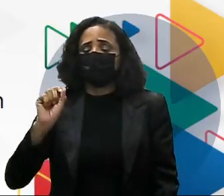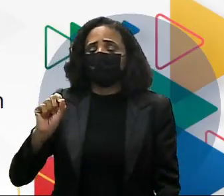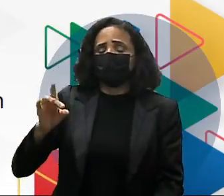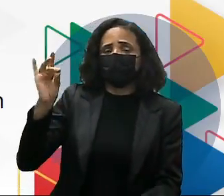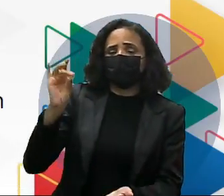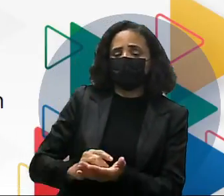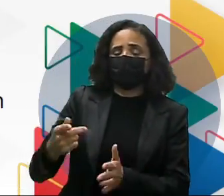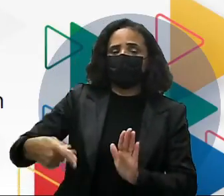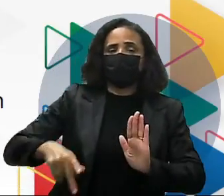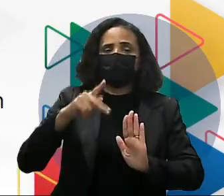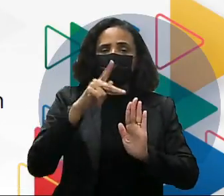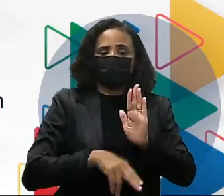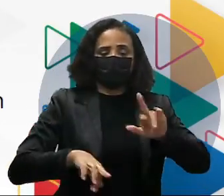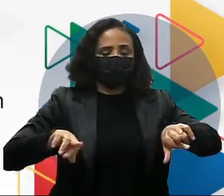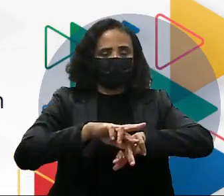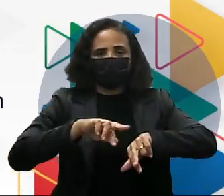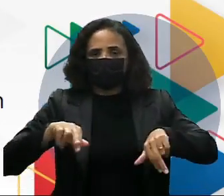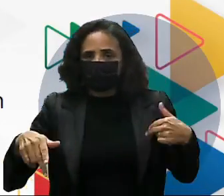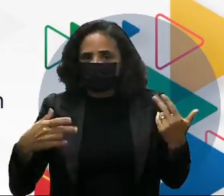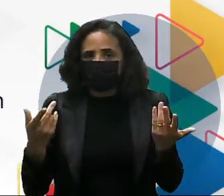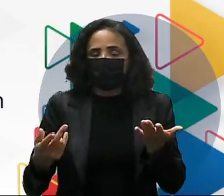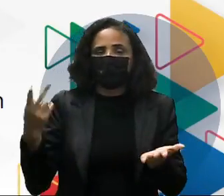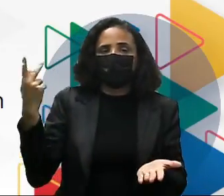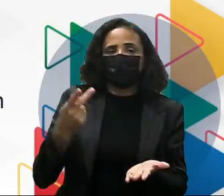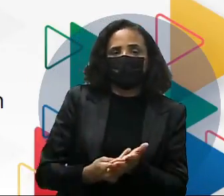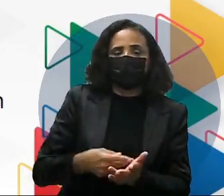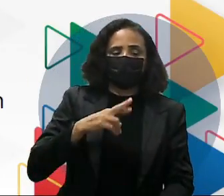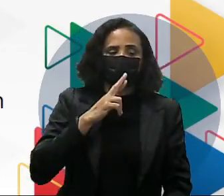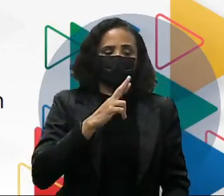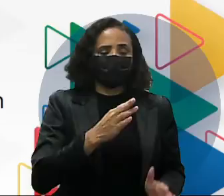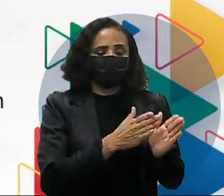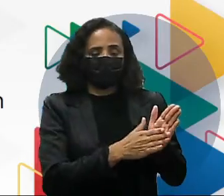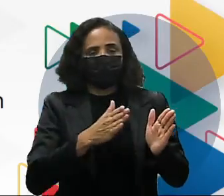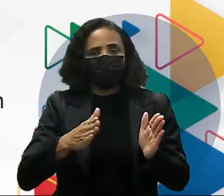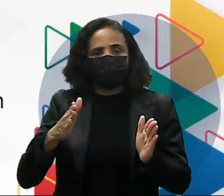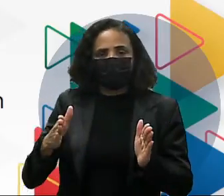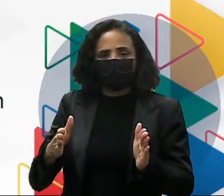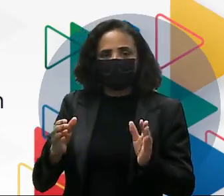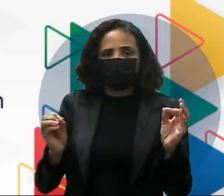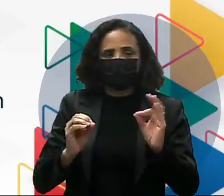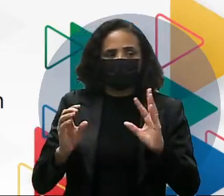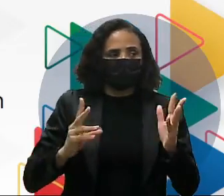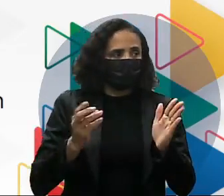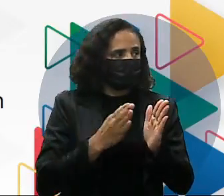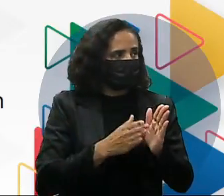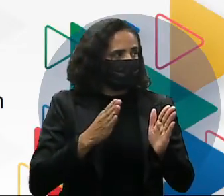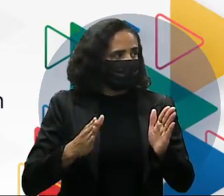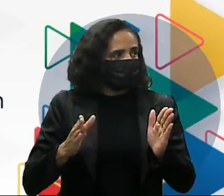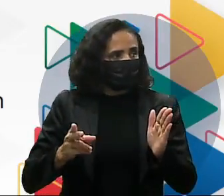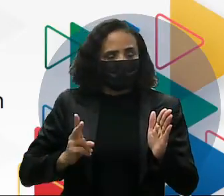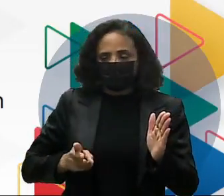está em um projeto Se ele está em vários Se ele está respondendo as demandas Ele simplesmente